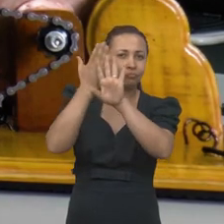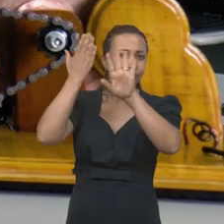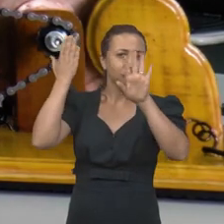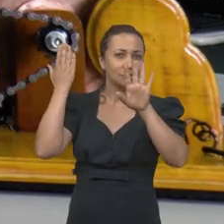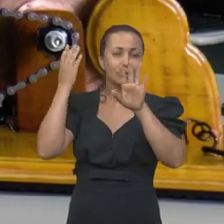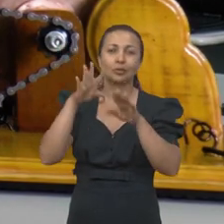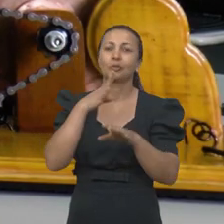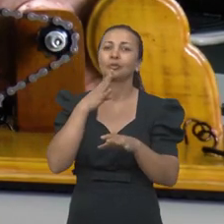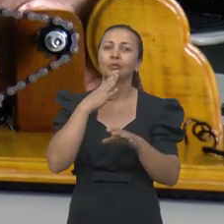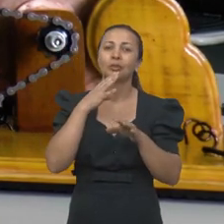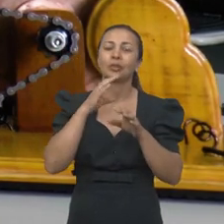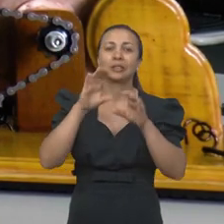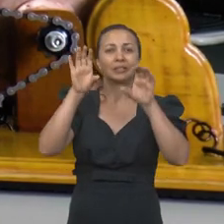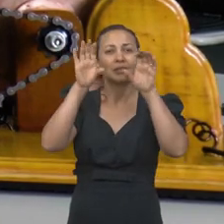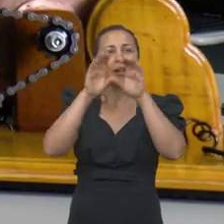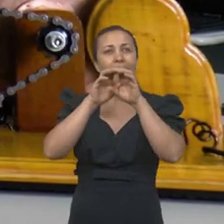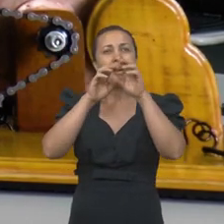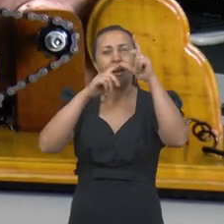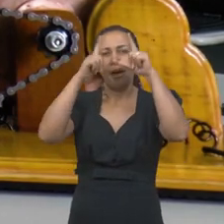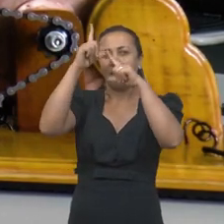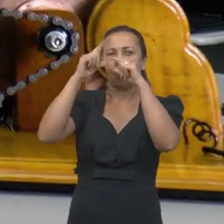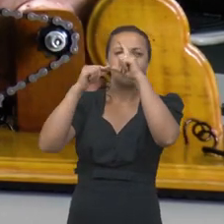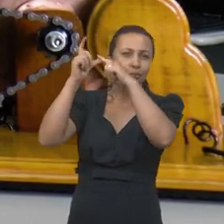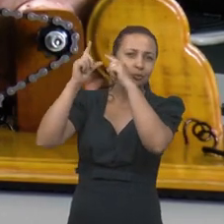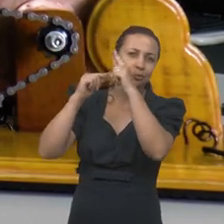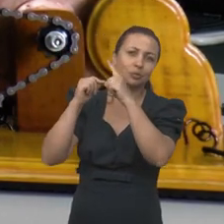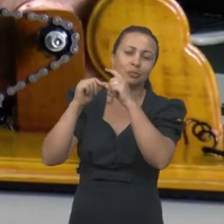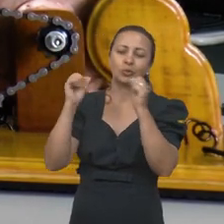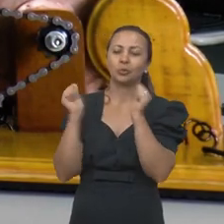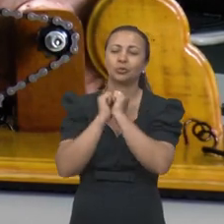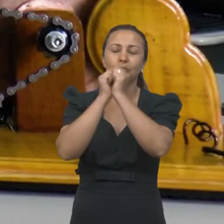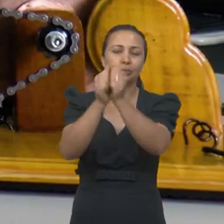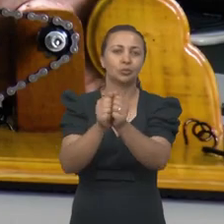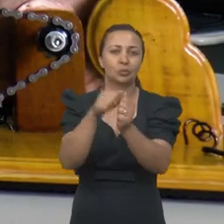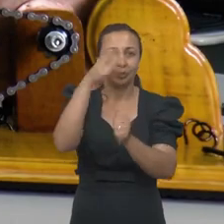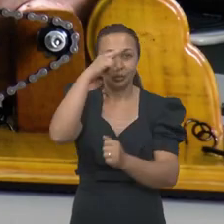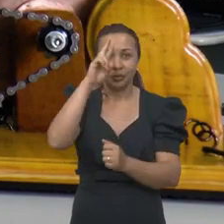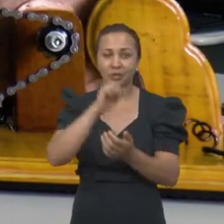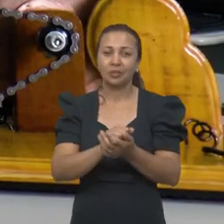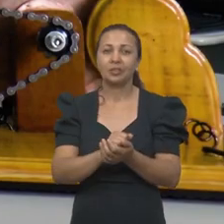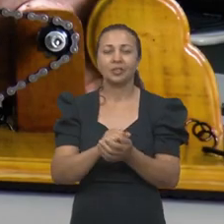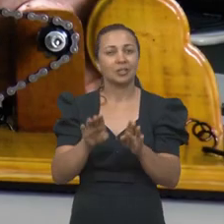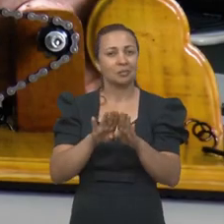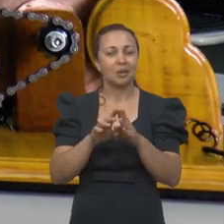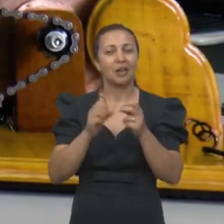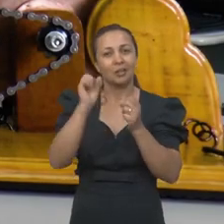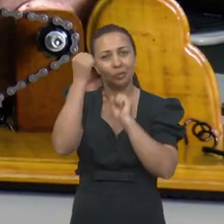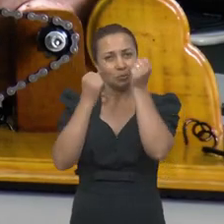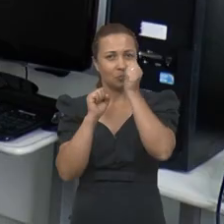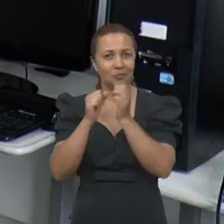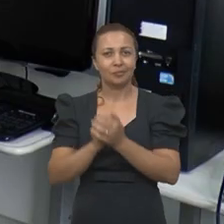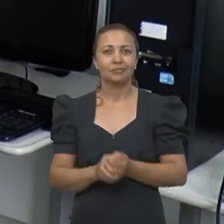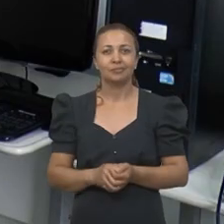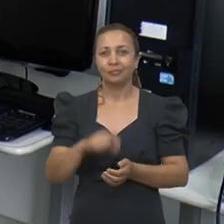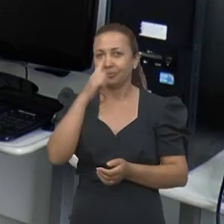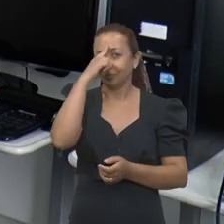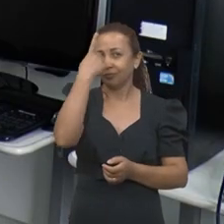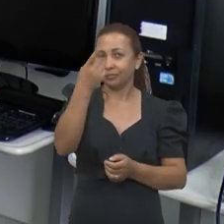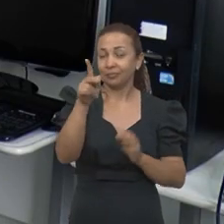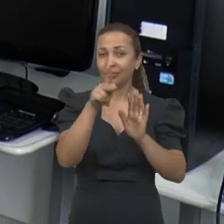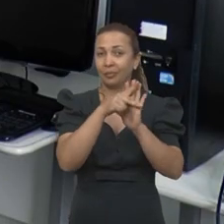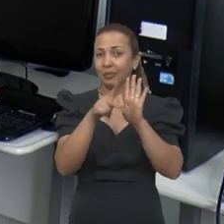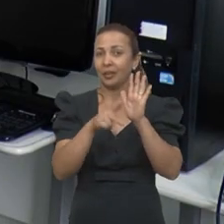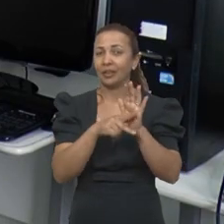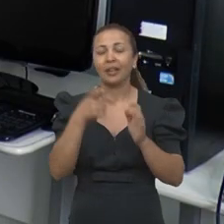o pano de fundo de conhecer a astronomia, juntando a história e os equipamentos. A ideia do